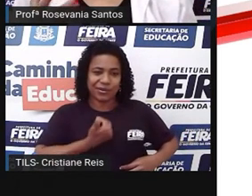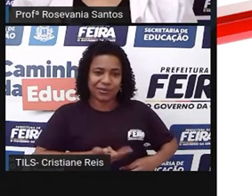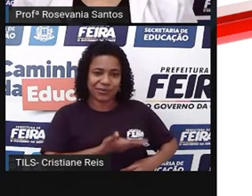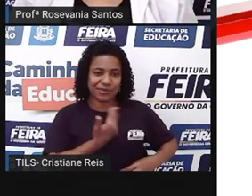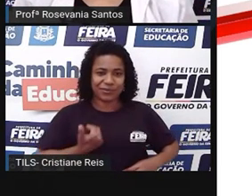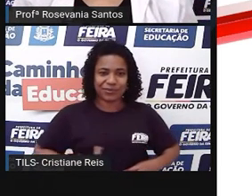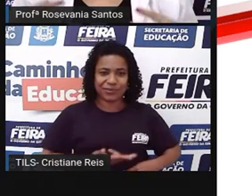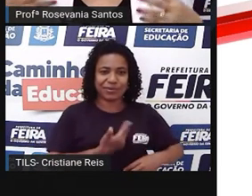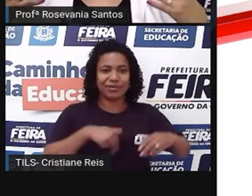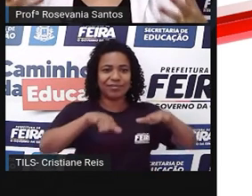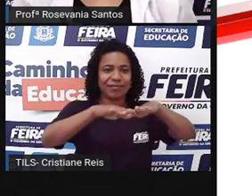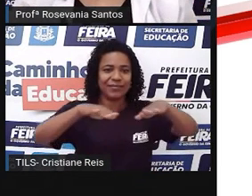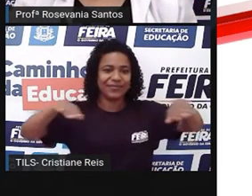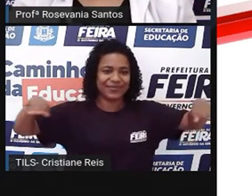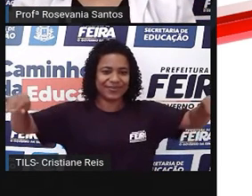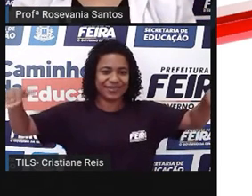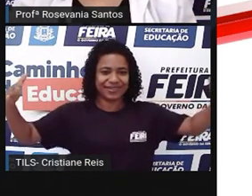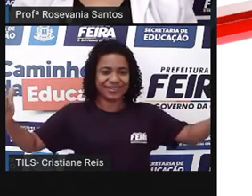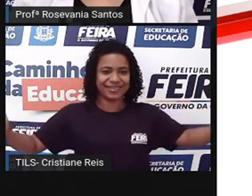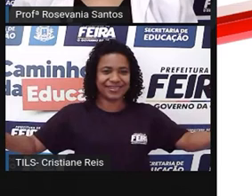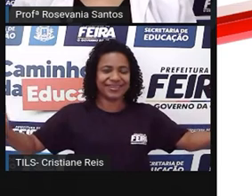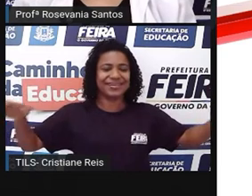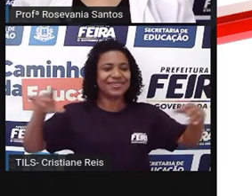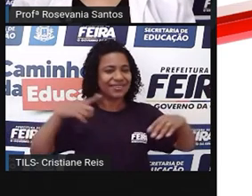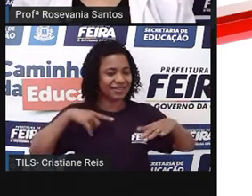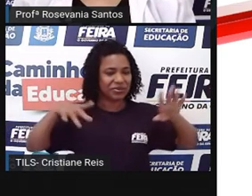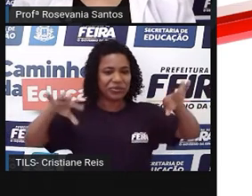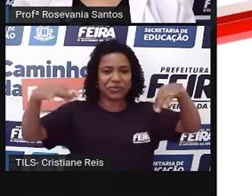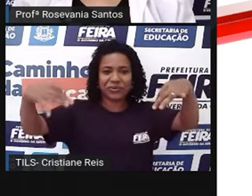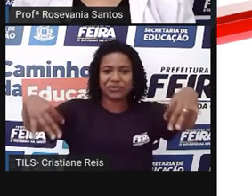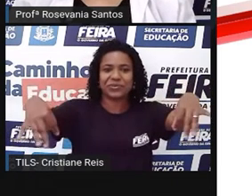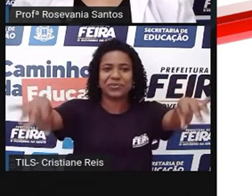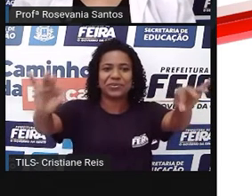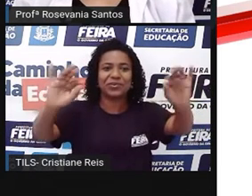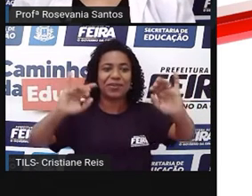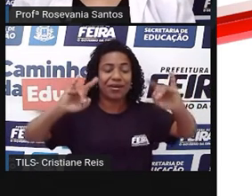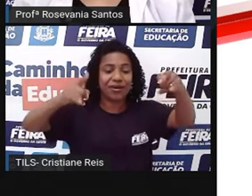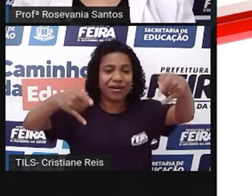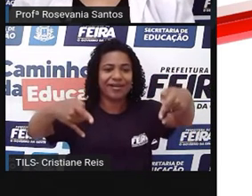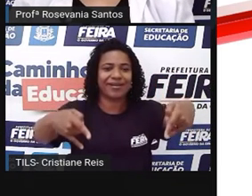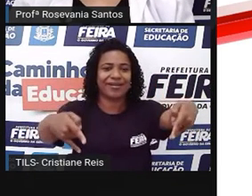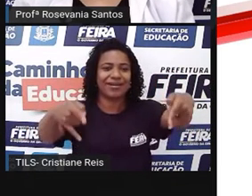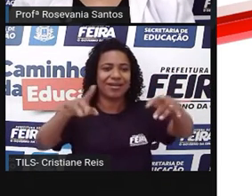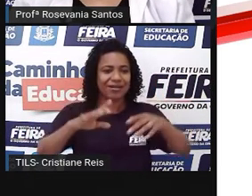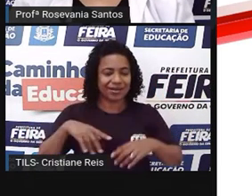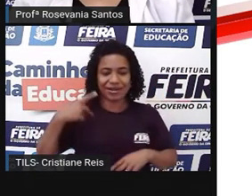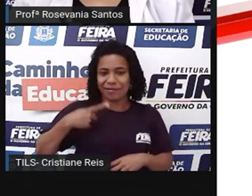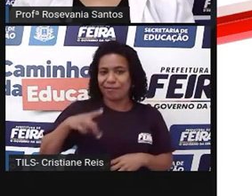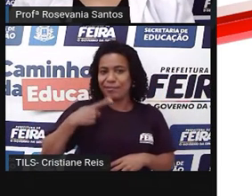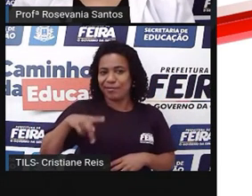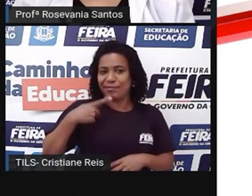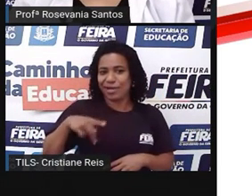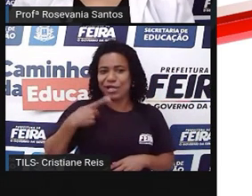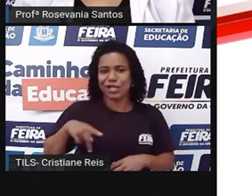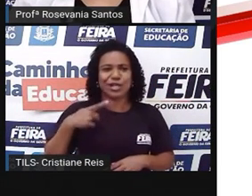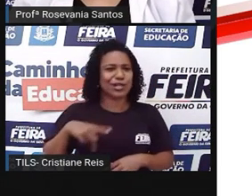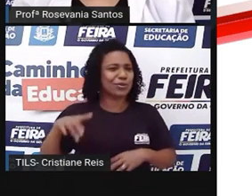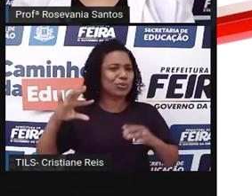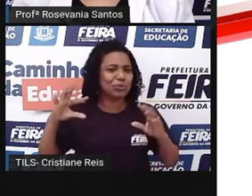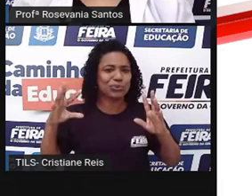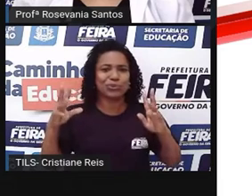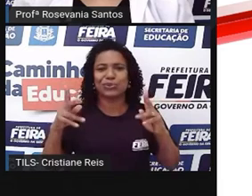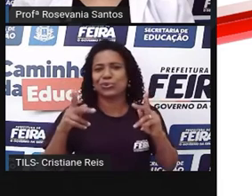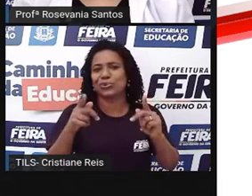toalhas de mesa, roupa de cama, panos de prato, tem assim, tudo que você pensar